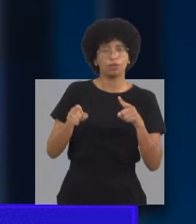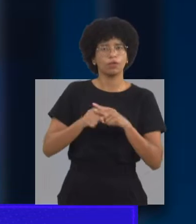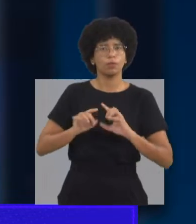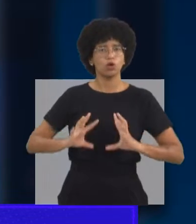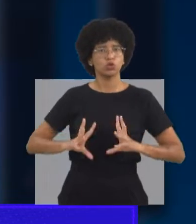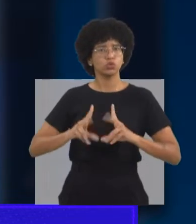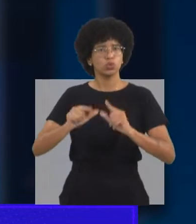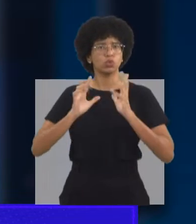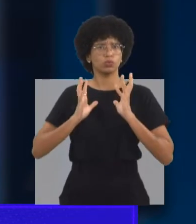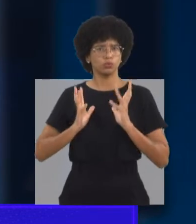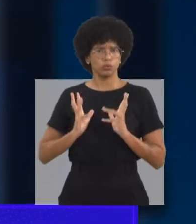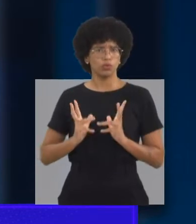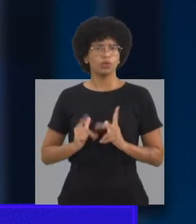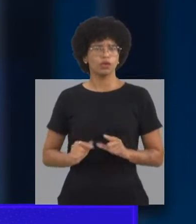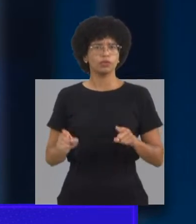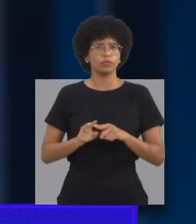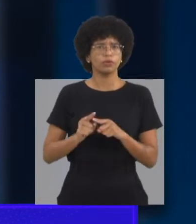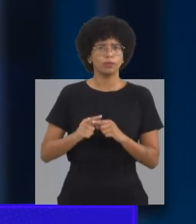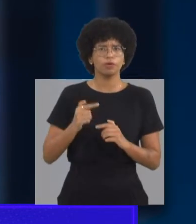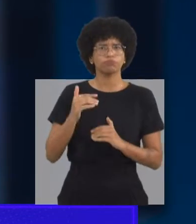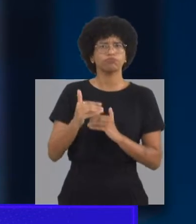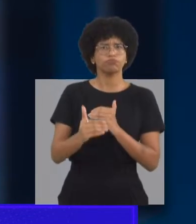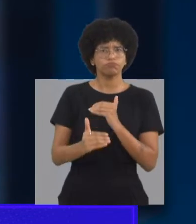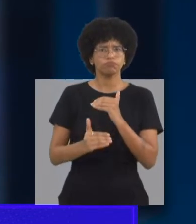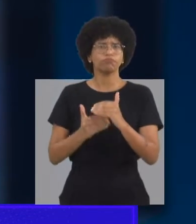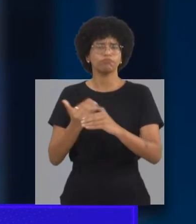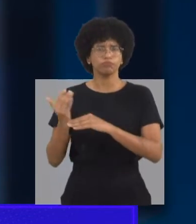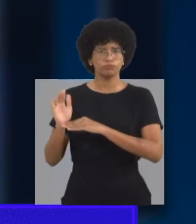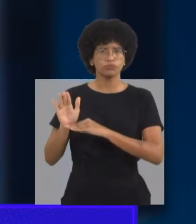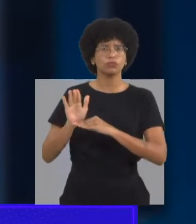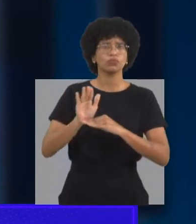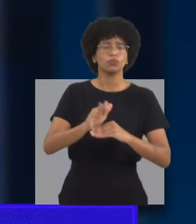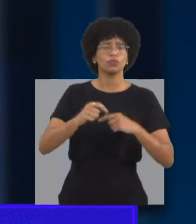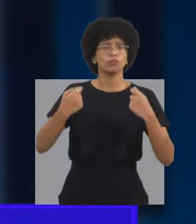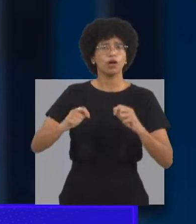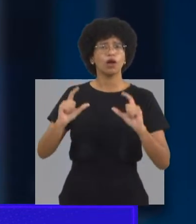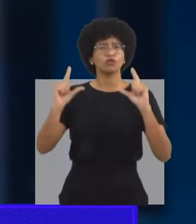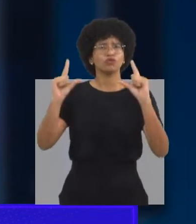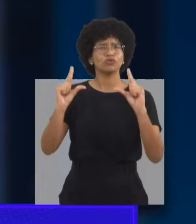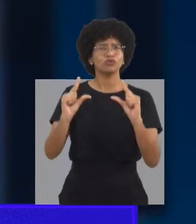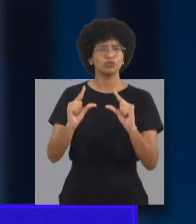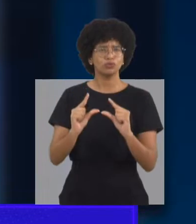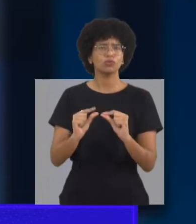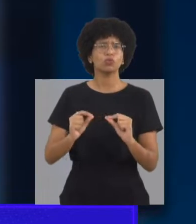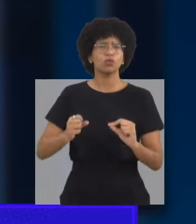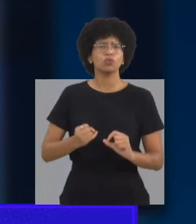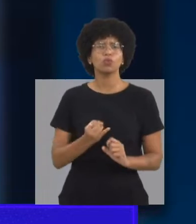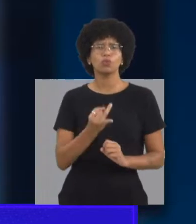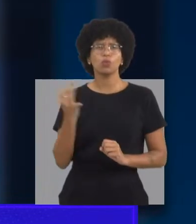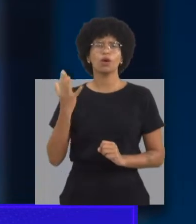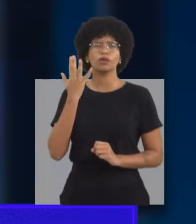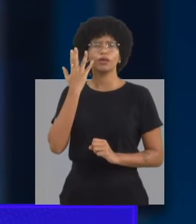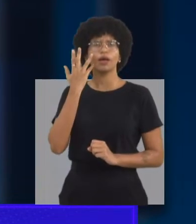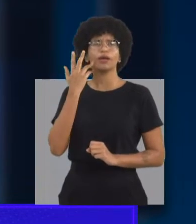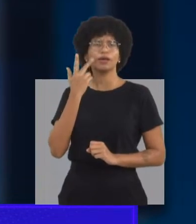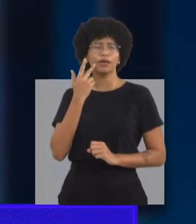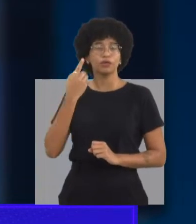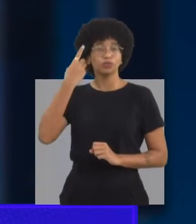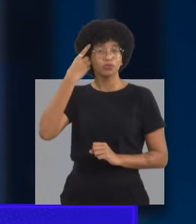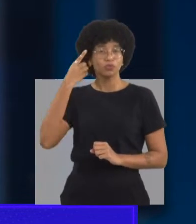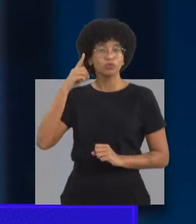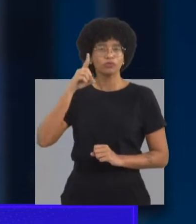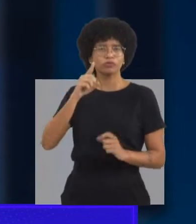completamente higienizados, trocados a cada atendimento. Precisamos diminuir a quantidade de crianças